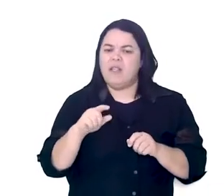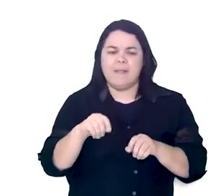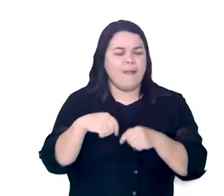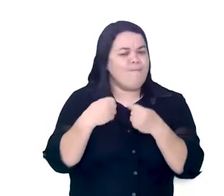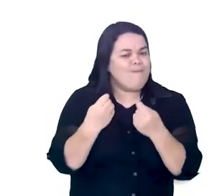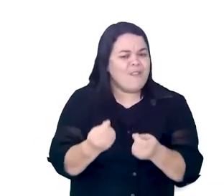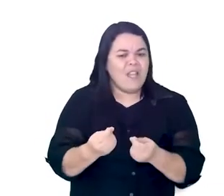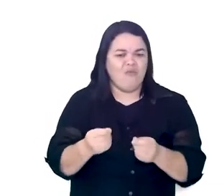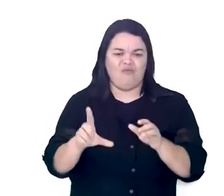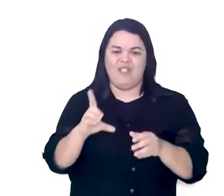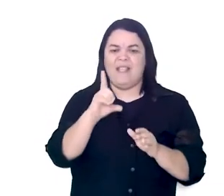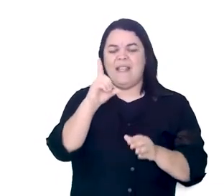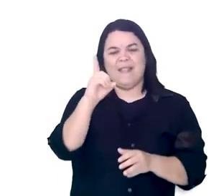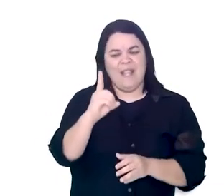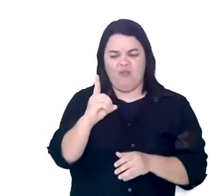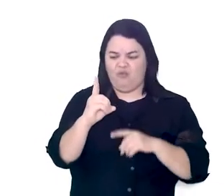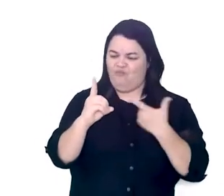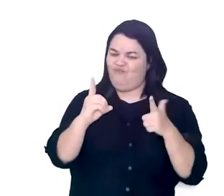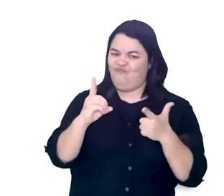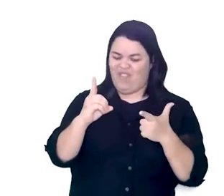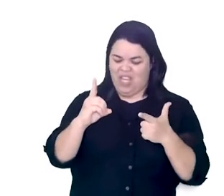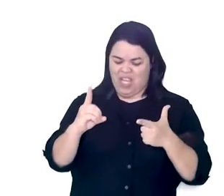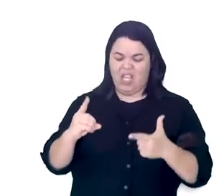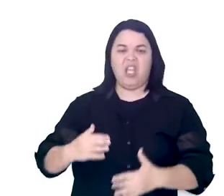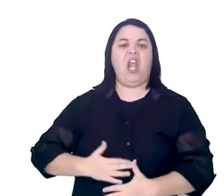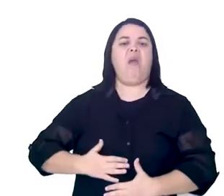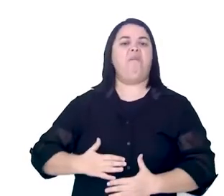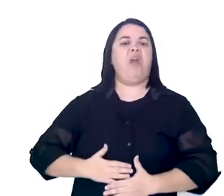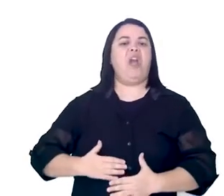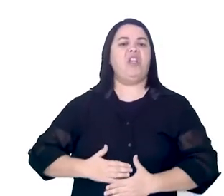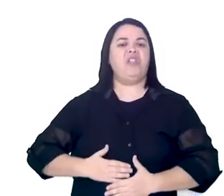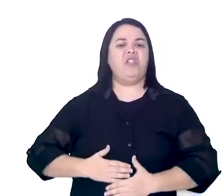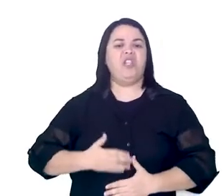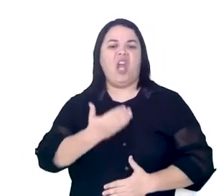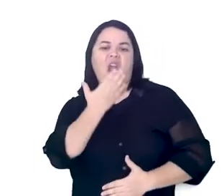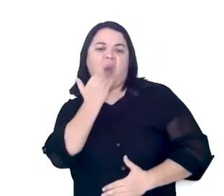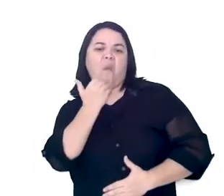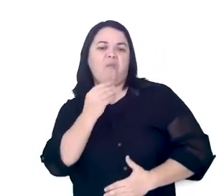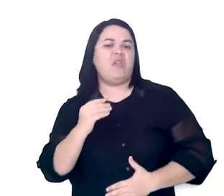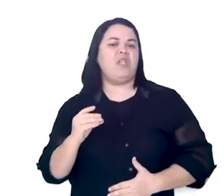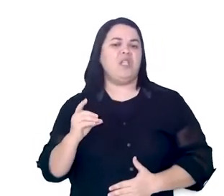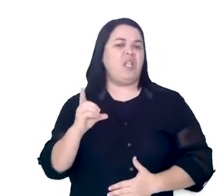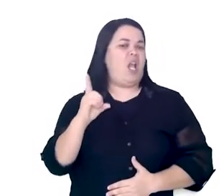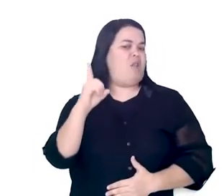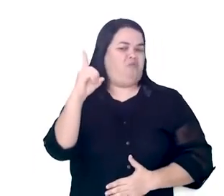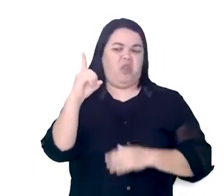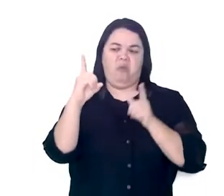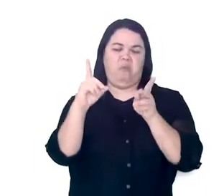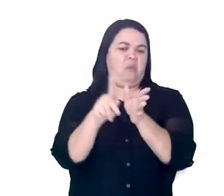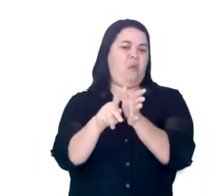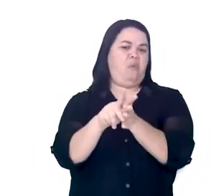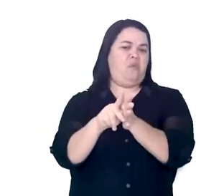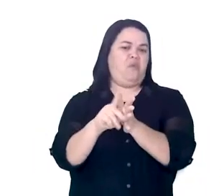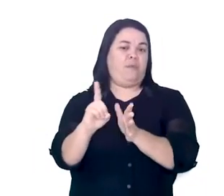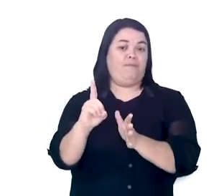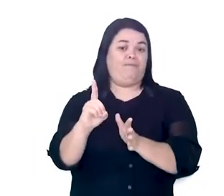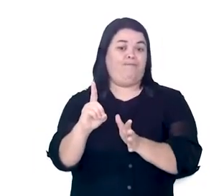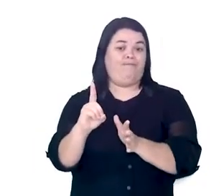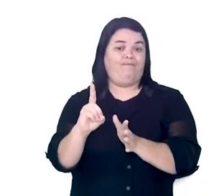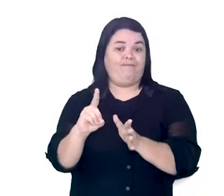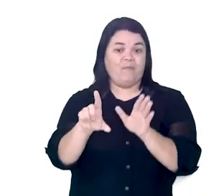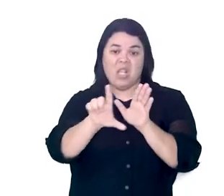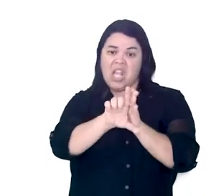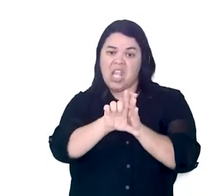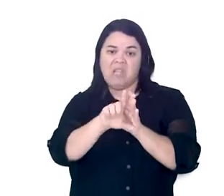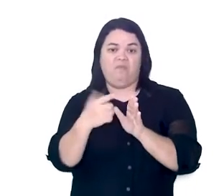Seu Deus é o seu ventre. Sua lei é o seu rei. São seu apetite e